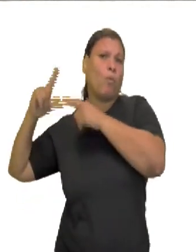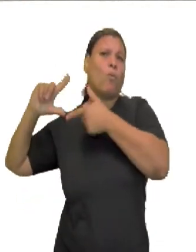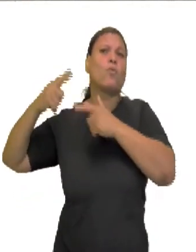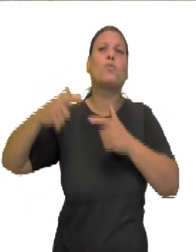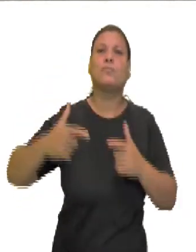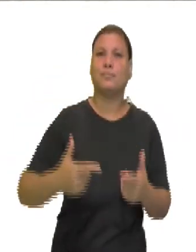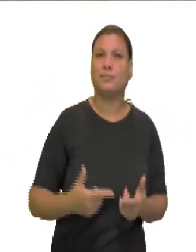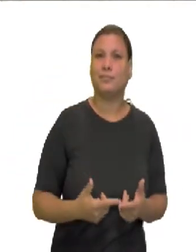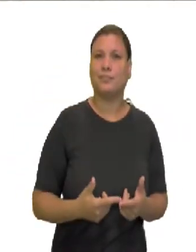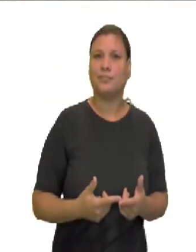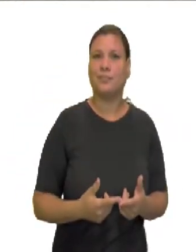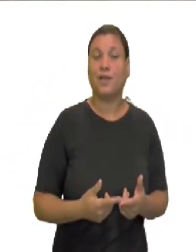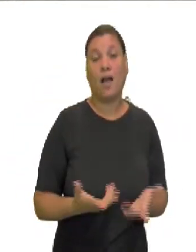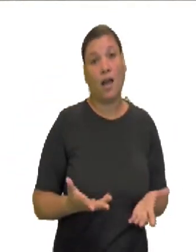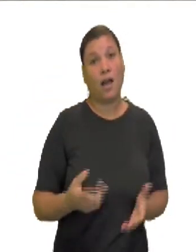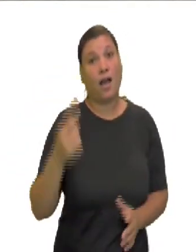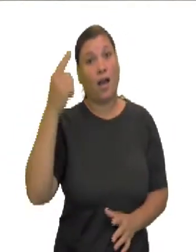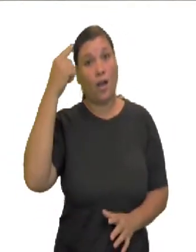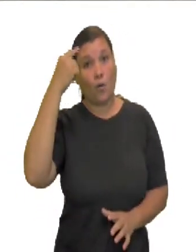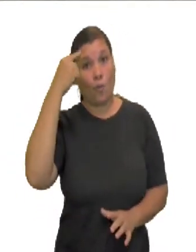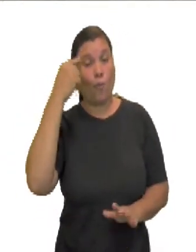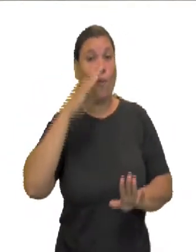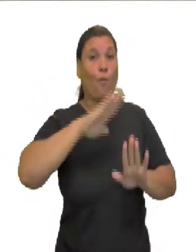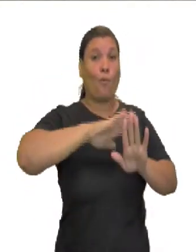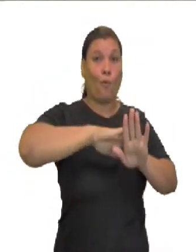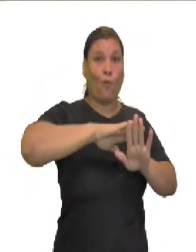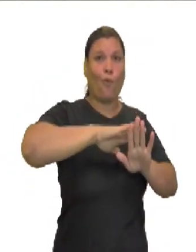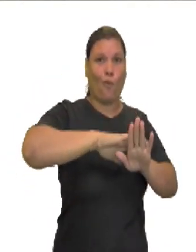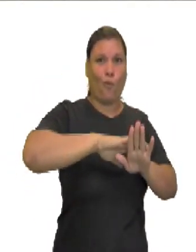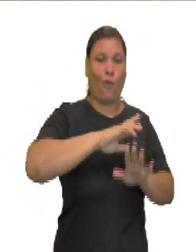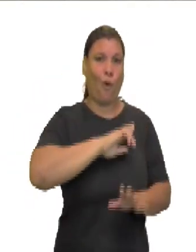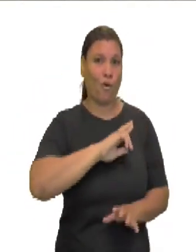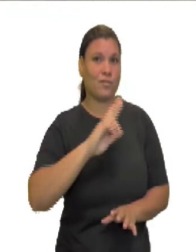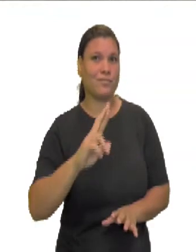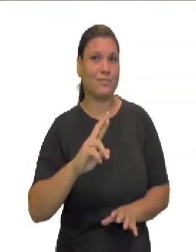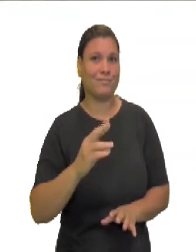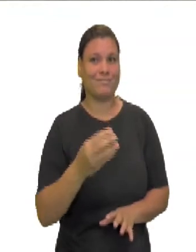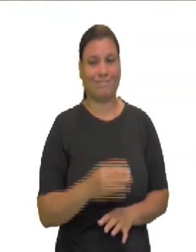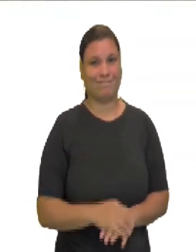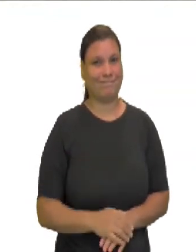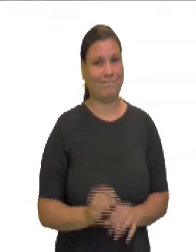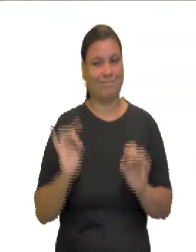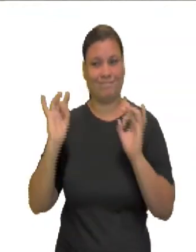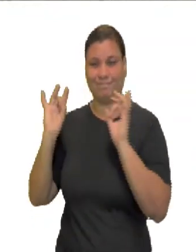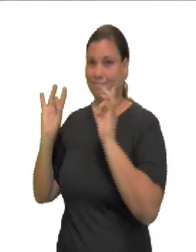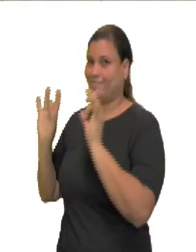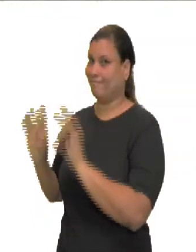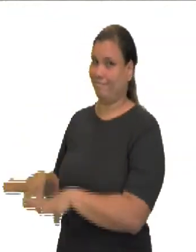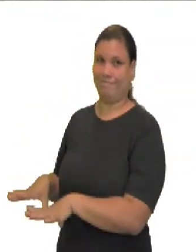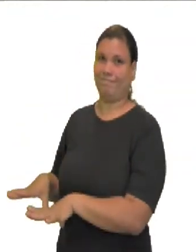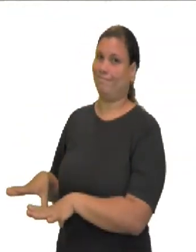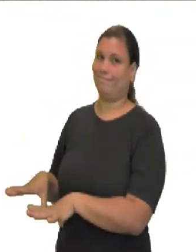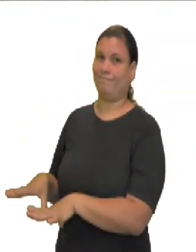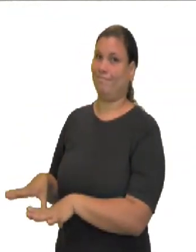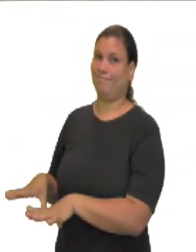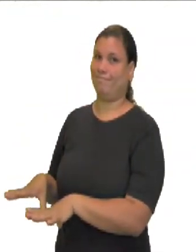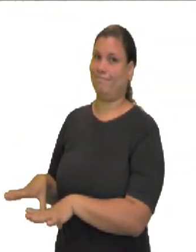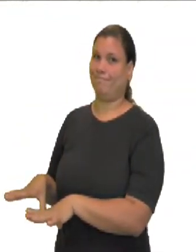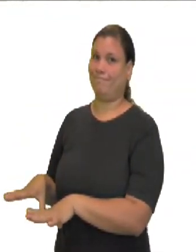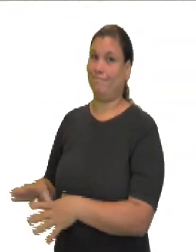teológico e religioso, foi abandonado. Já, Max Weber,